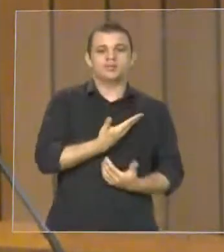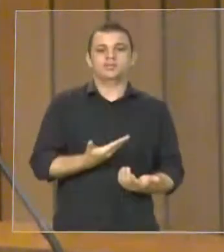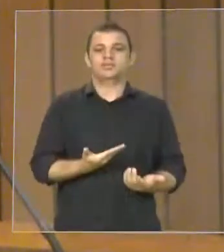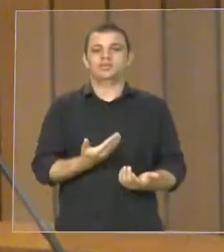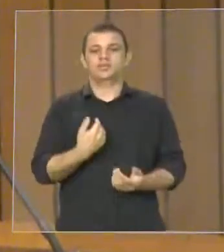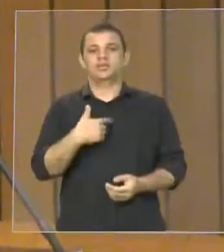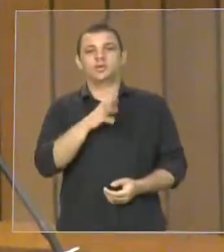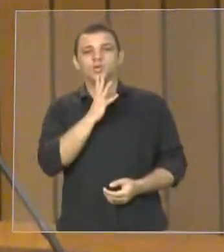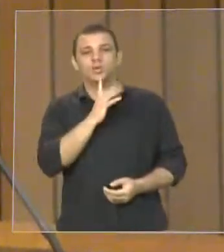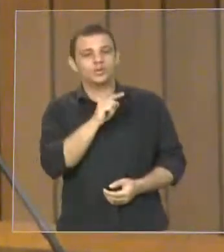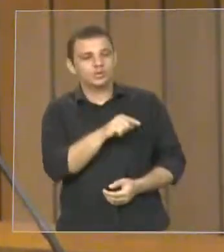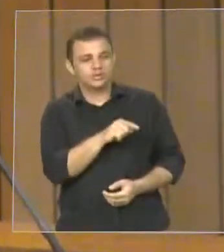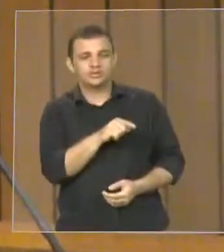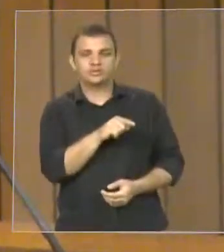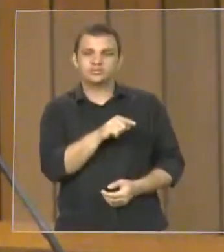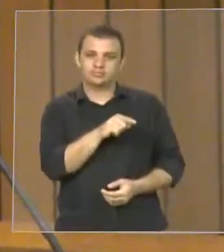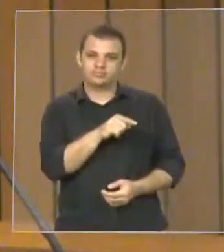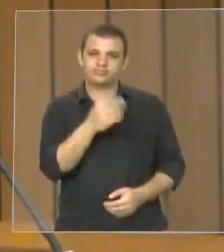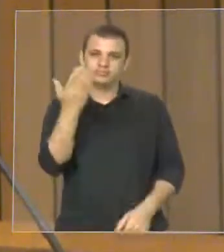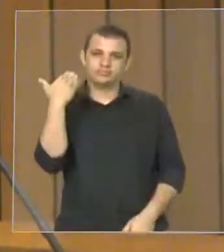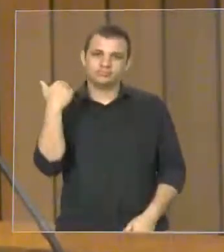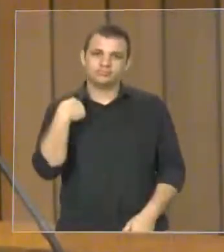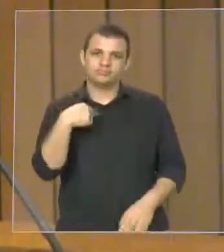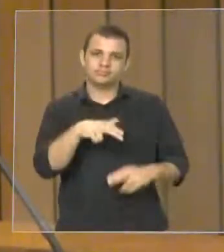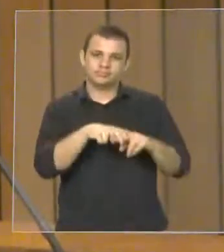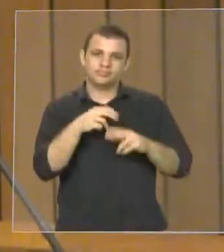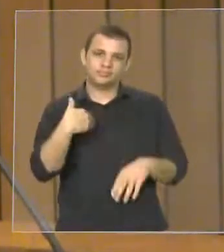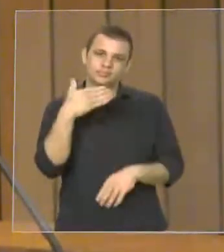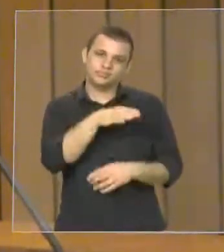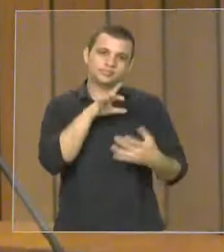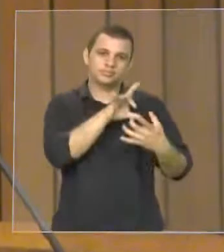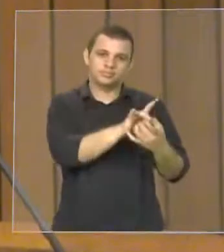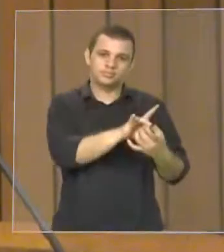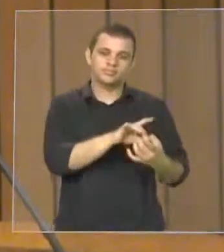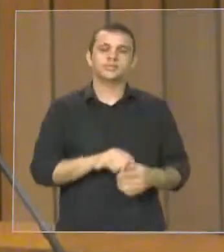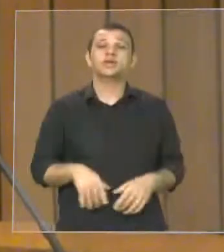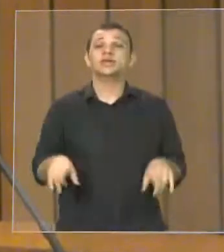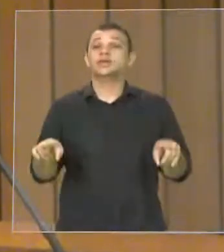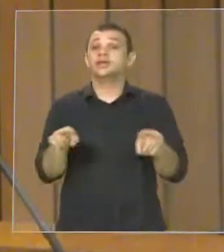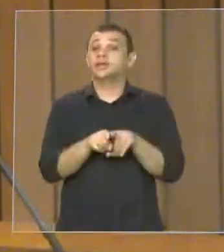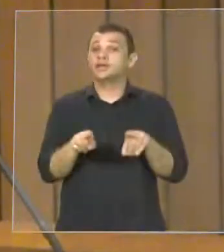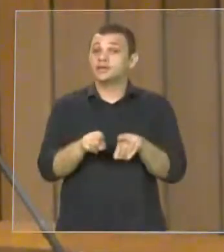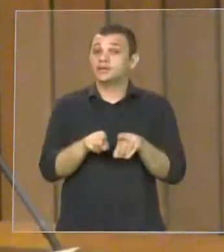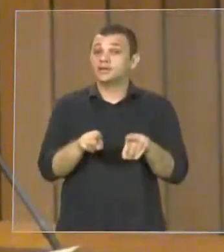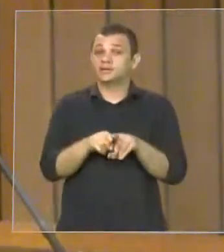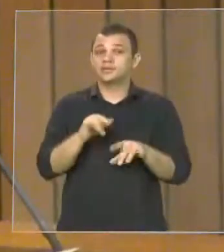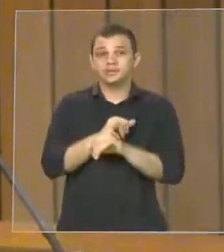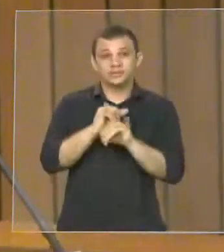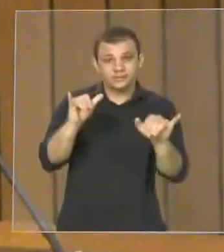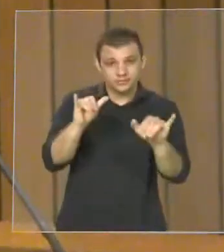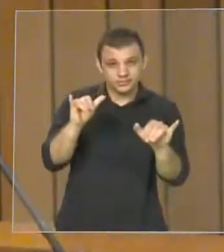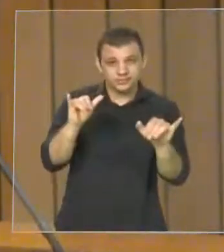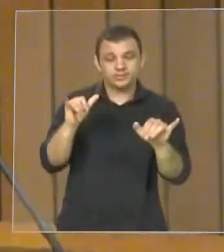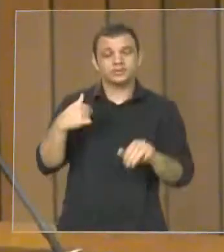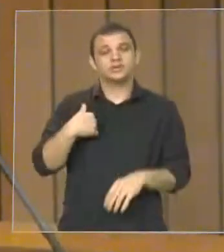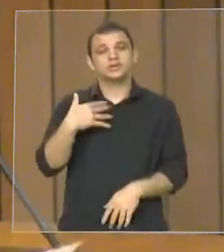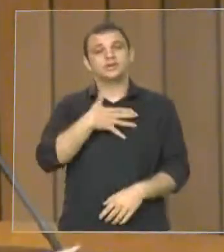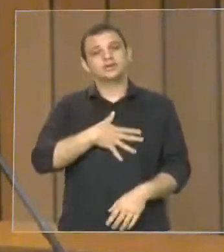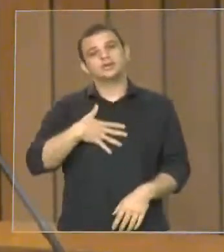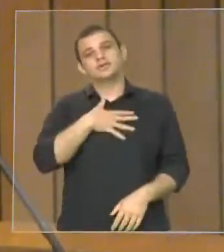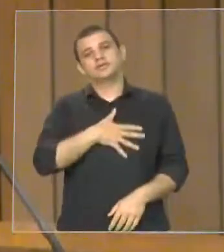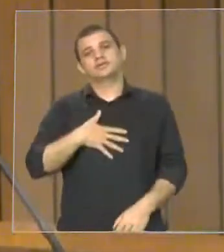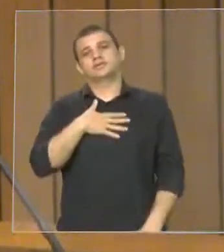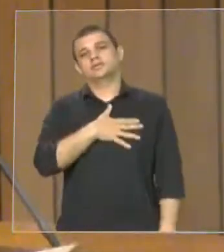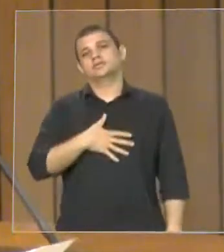conhecer, na oportunidade da nossa aliança e dizer que estou muito feliz e falar